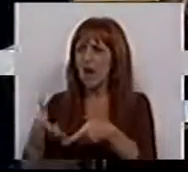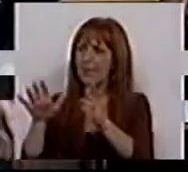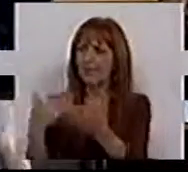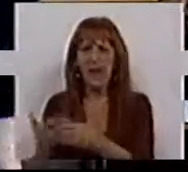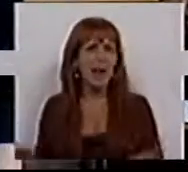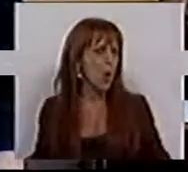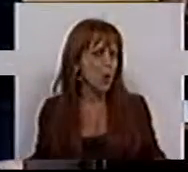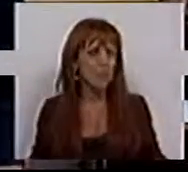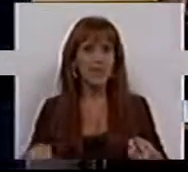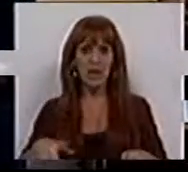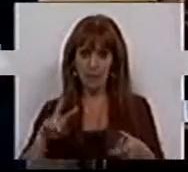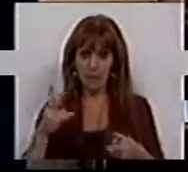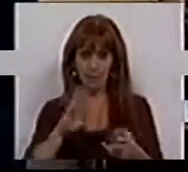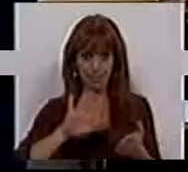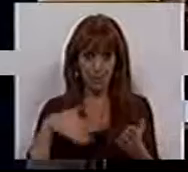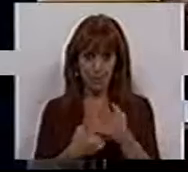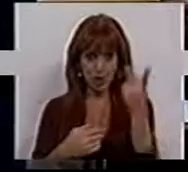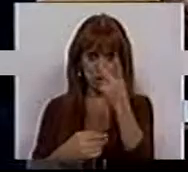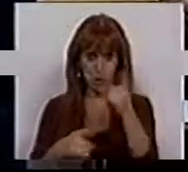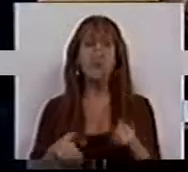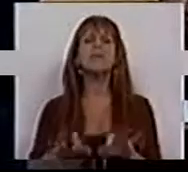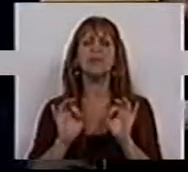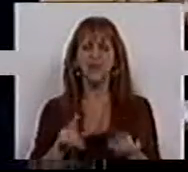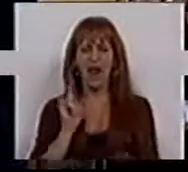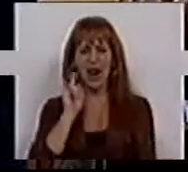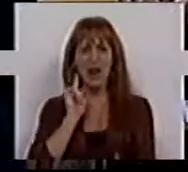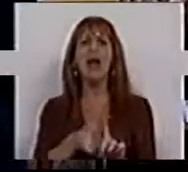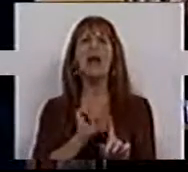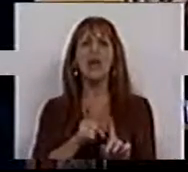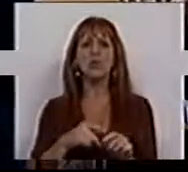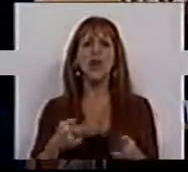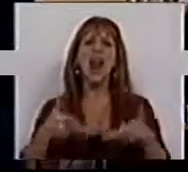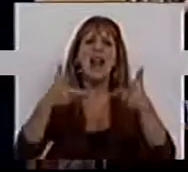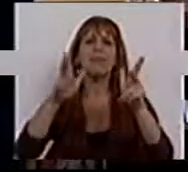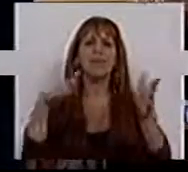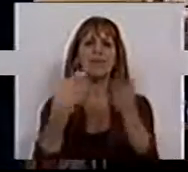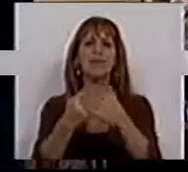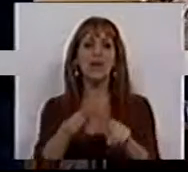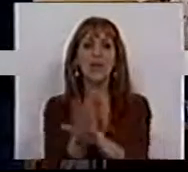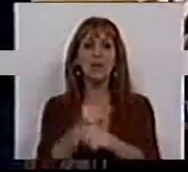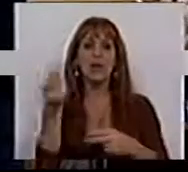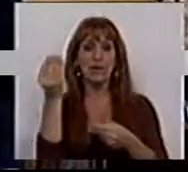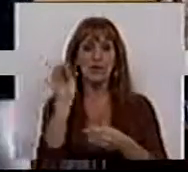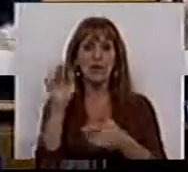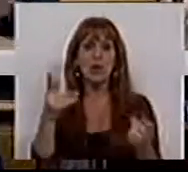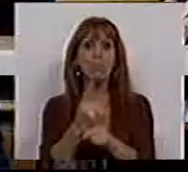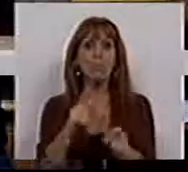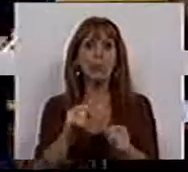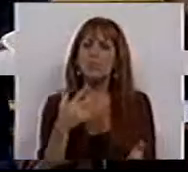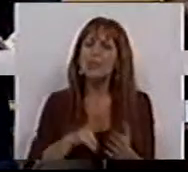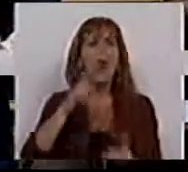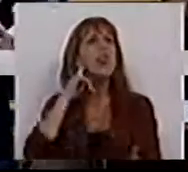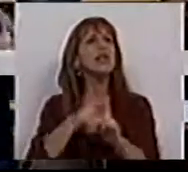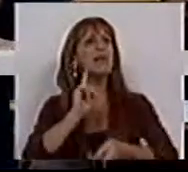liberalizado. E estas duas propostas vão exatamente nesse sentido, no sentido da liberalização do setor financeiro. Porque o seu